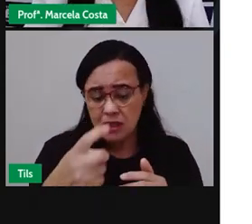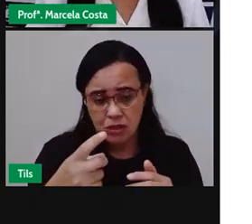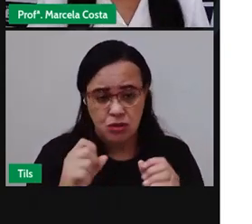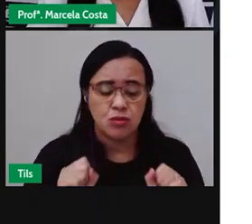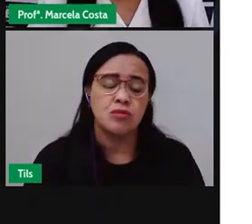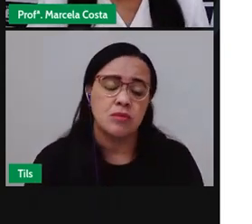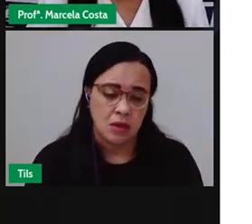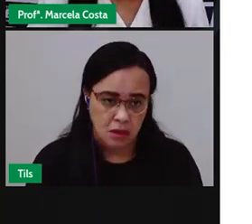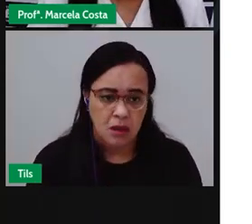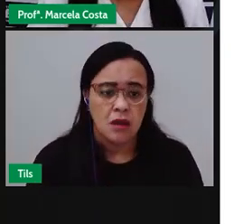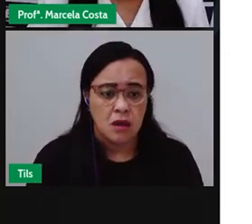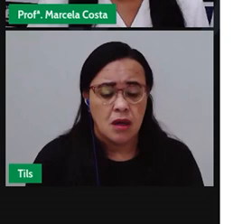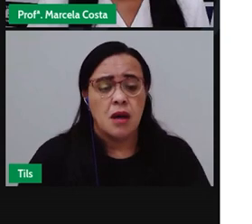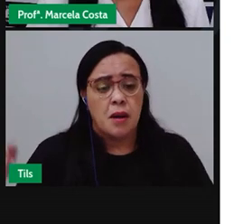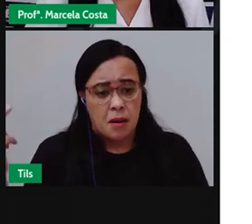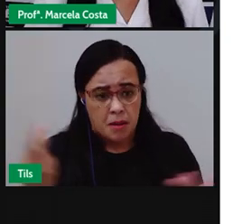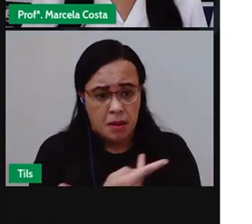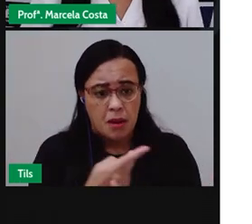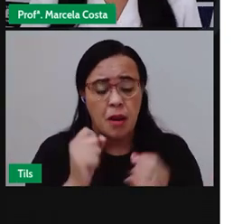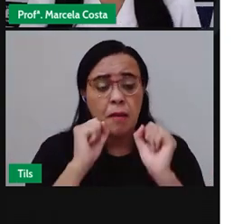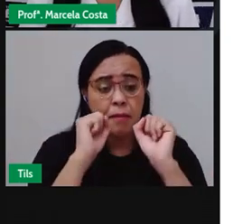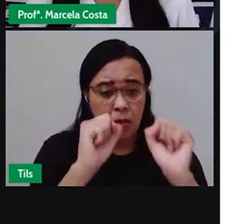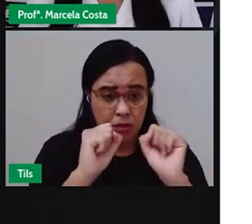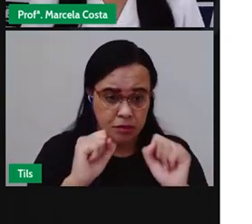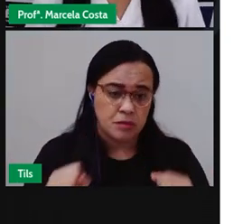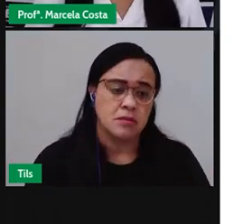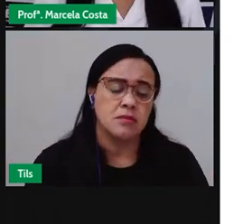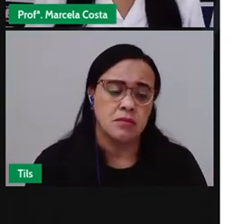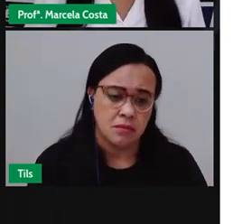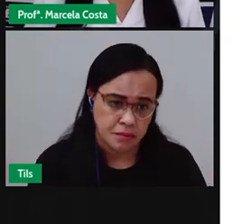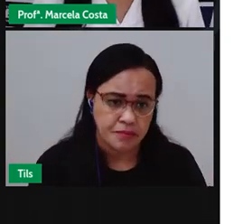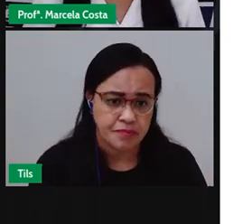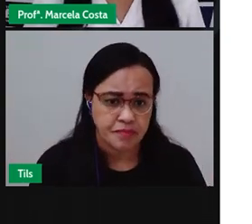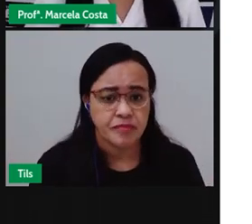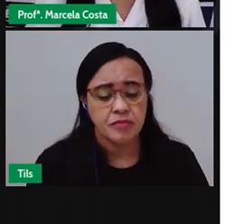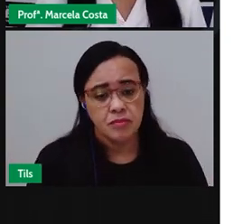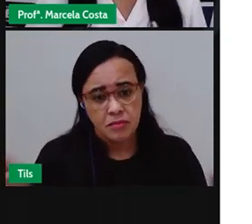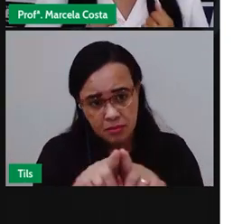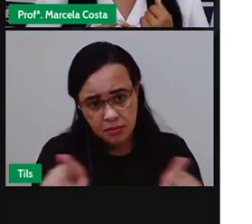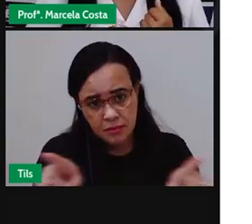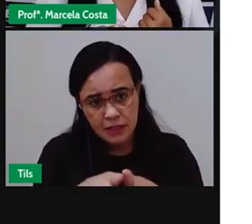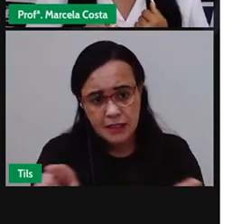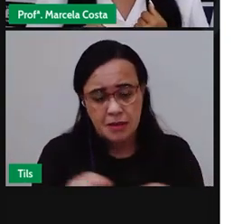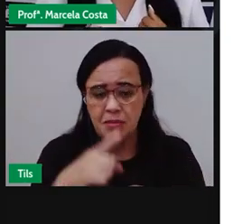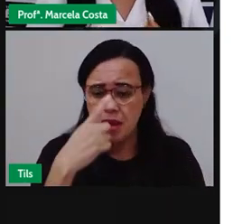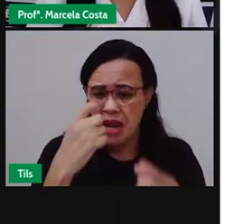maneira errada no meio da rua. Além disso, a criança, o lixo na rua, ela também pode atrair também